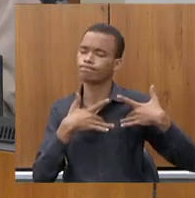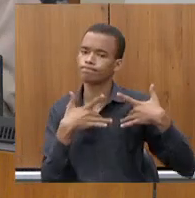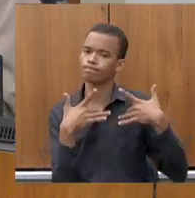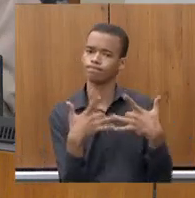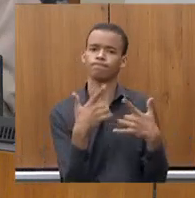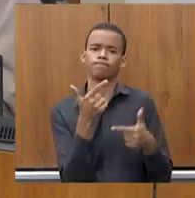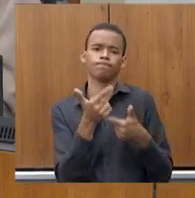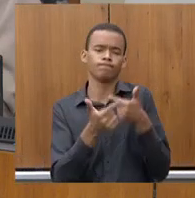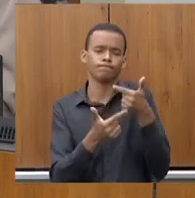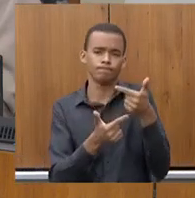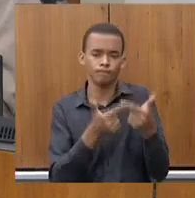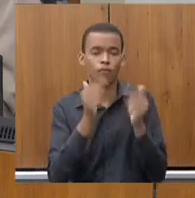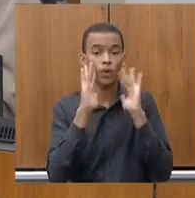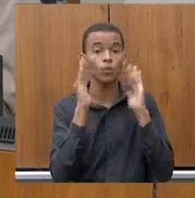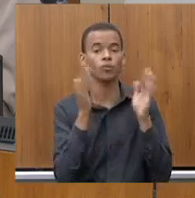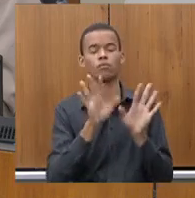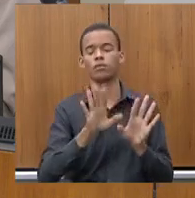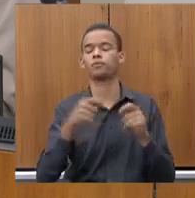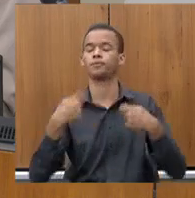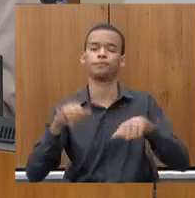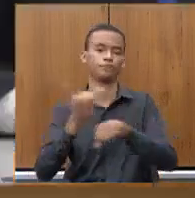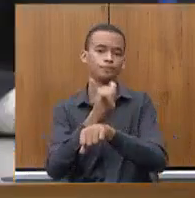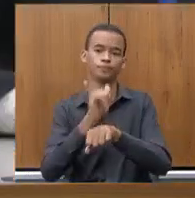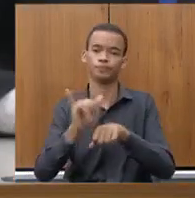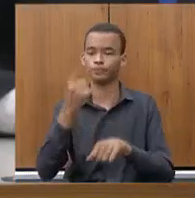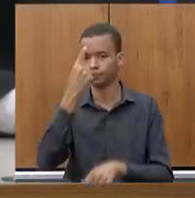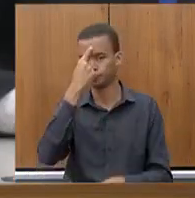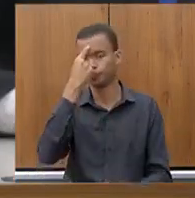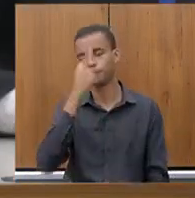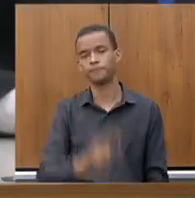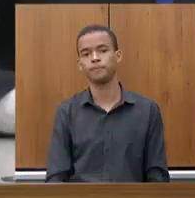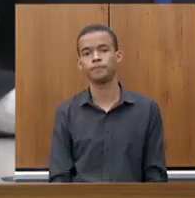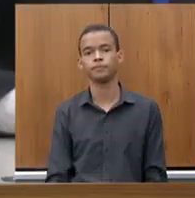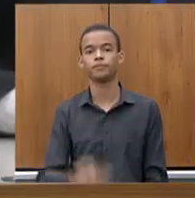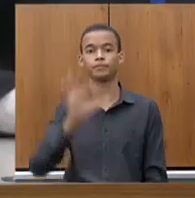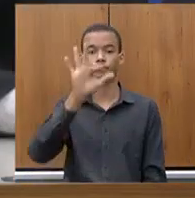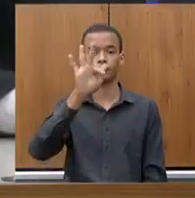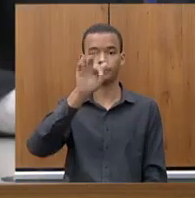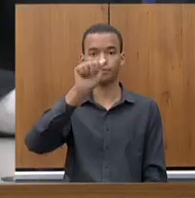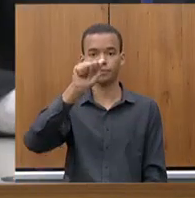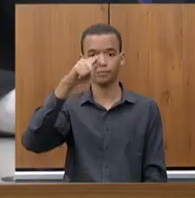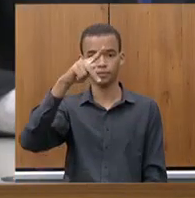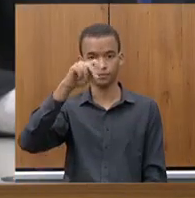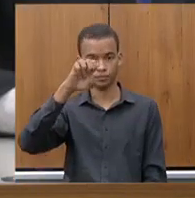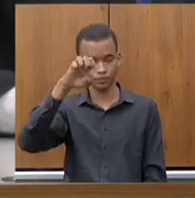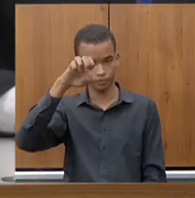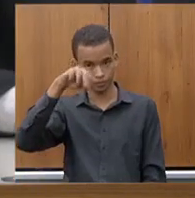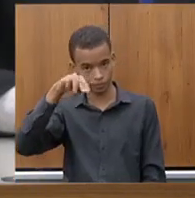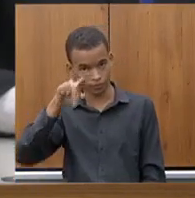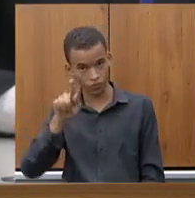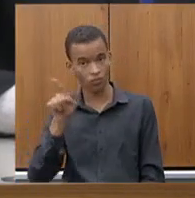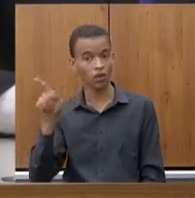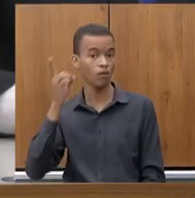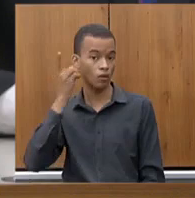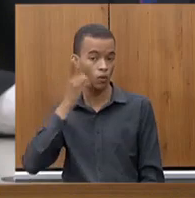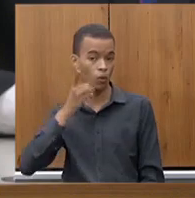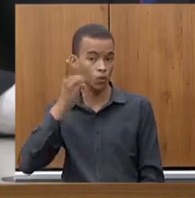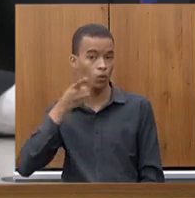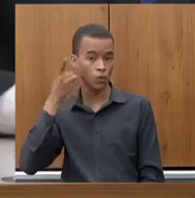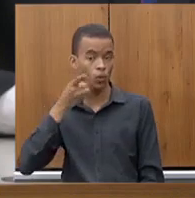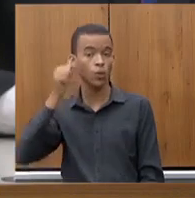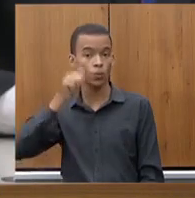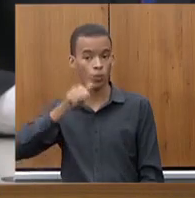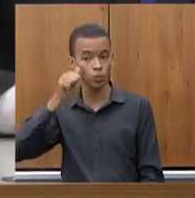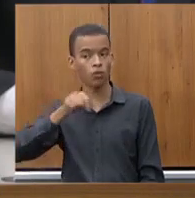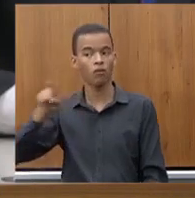mas nós temos que buscar caminhos. O FAPMIG, quando a deputada Beatriz reclama da não aplicação, eu já nem